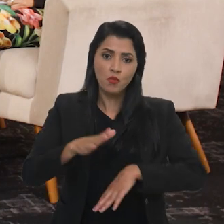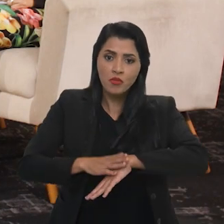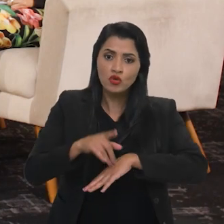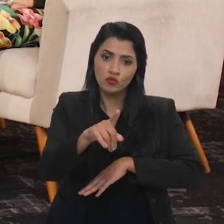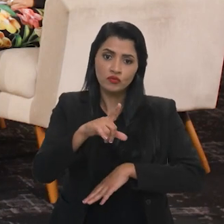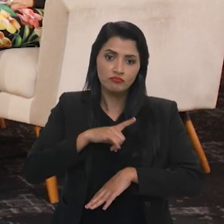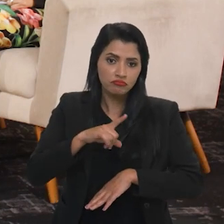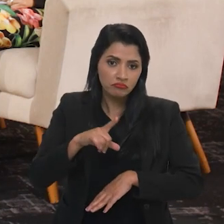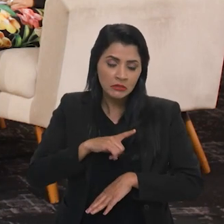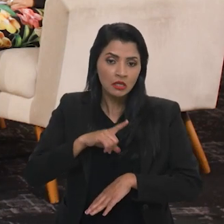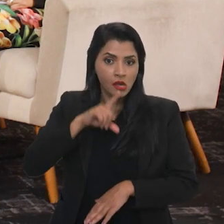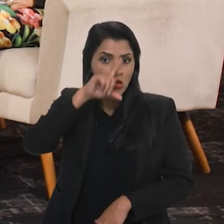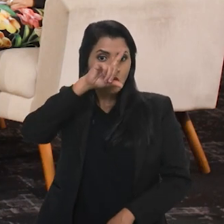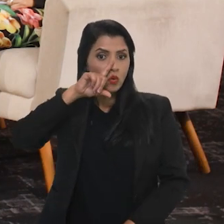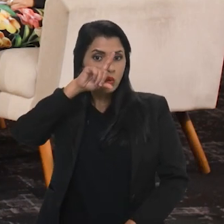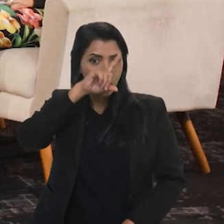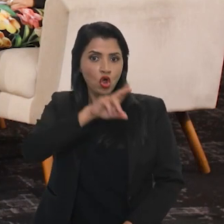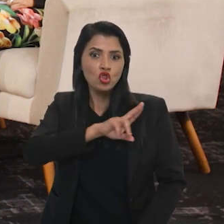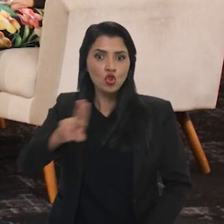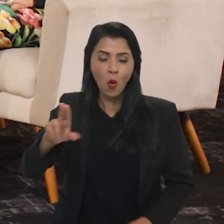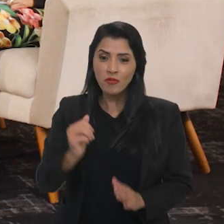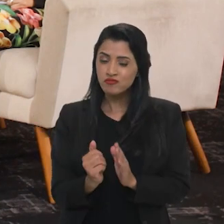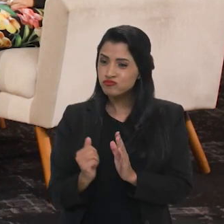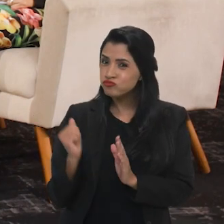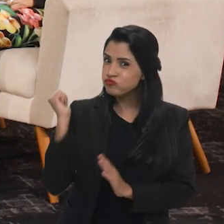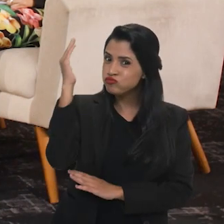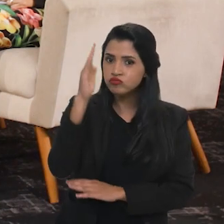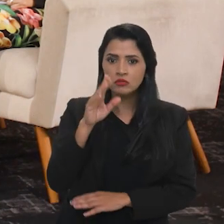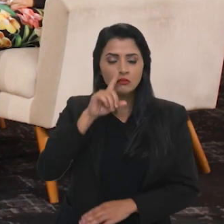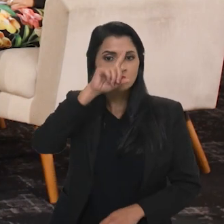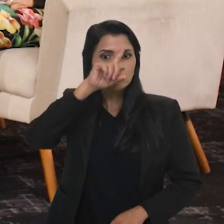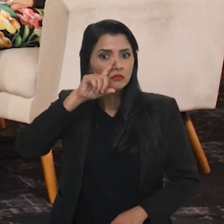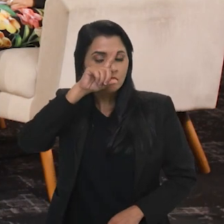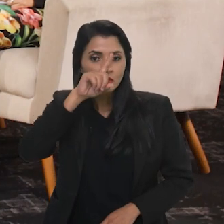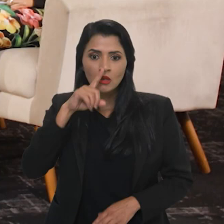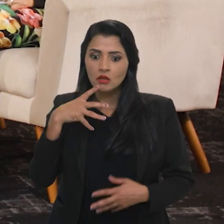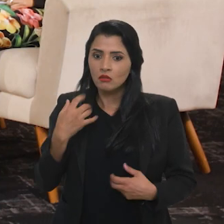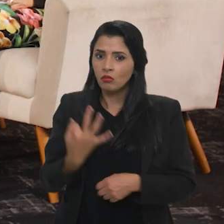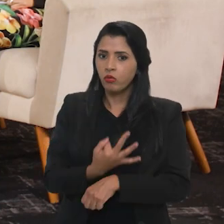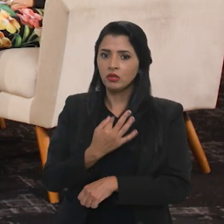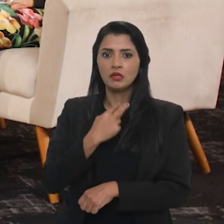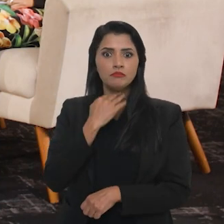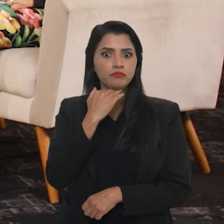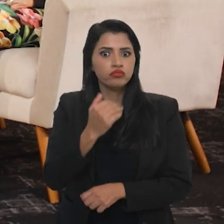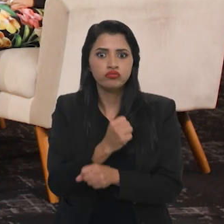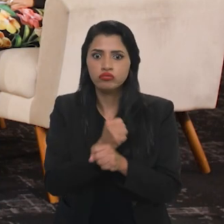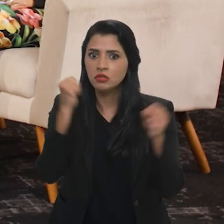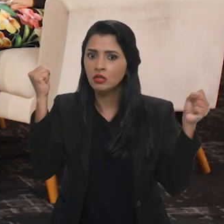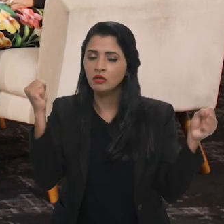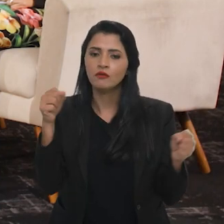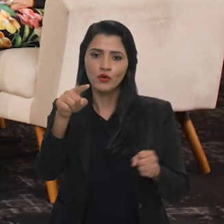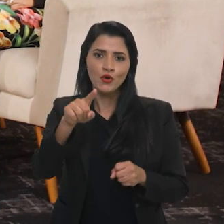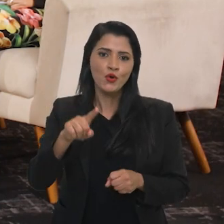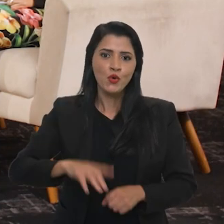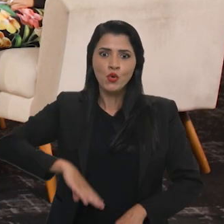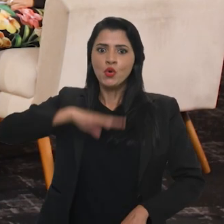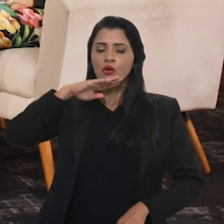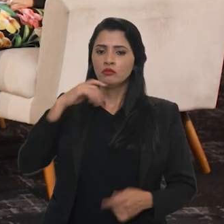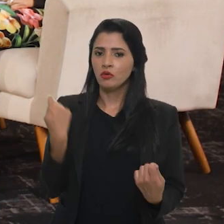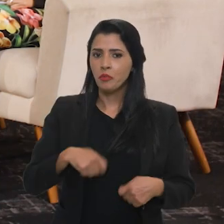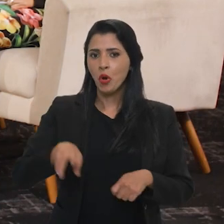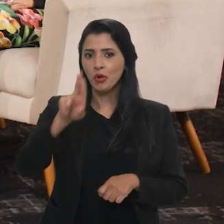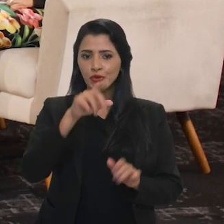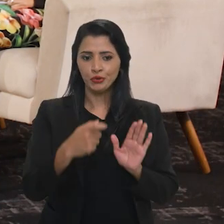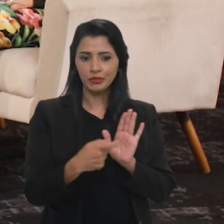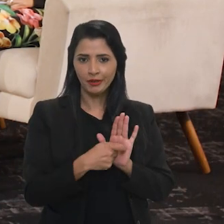quando você tem um risco que a gente chama de altíssimo risco, um risco intolerável, eventualmente, você fazer, não poder usar